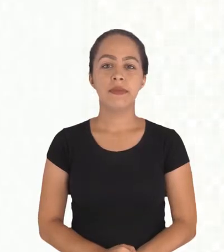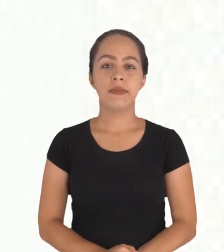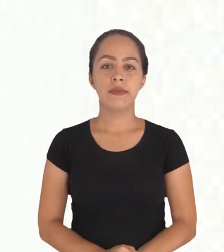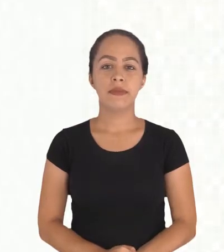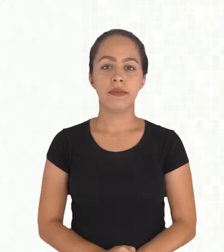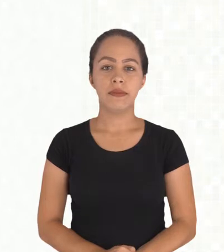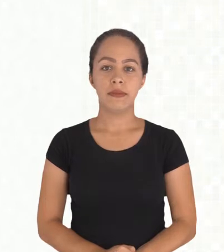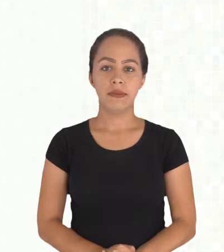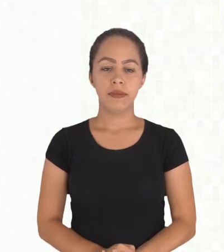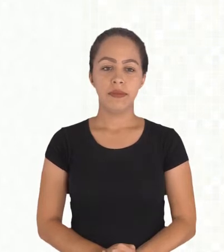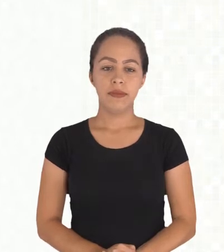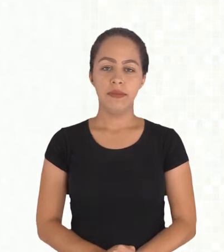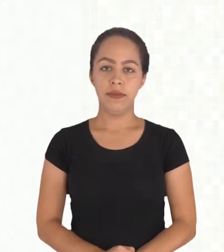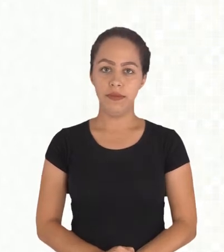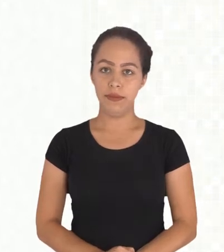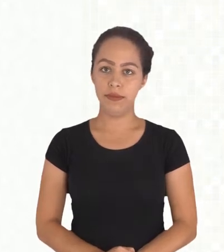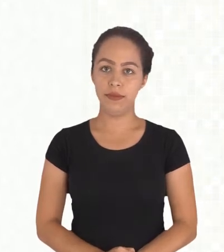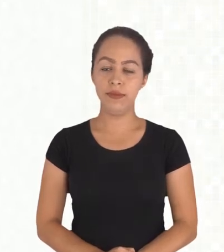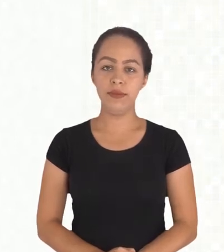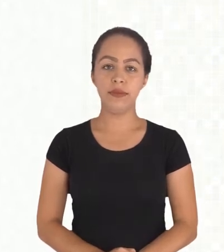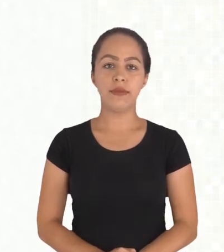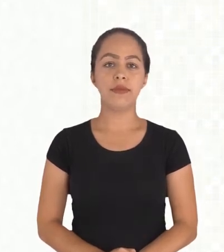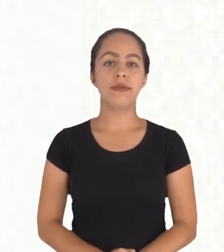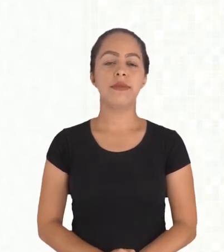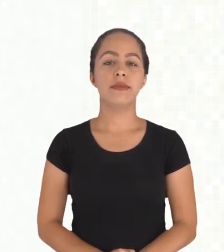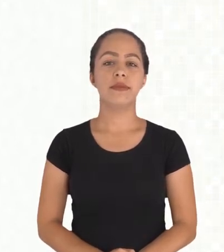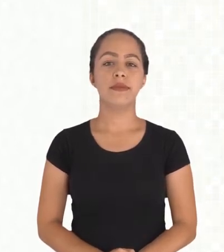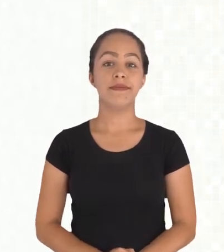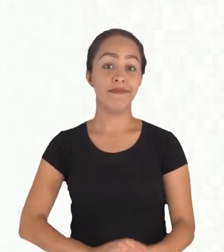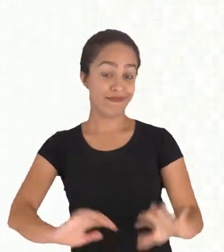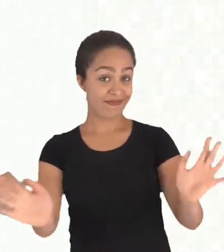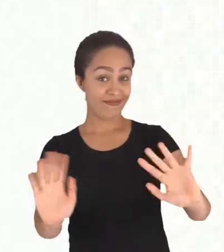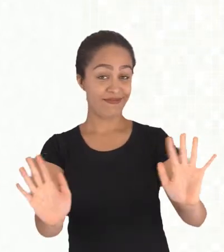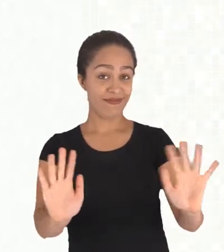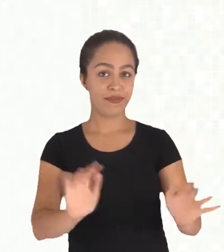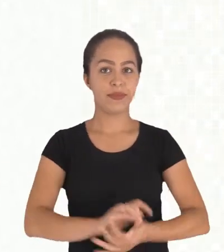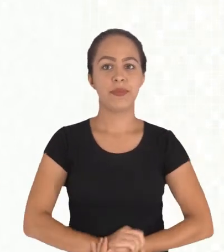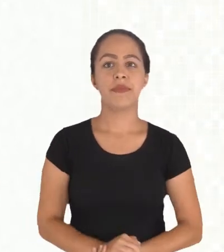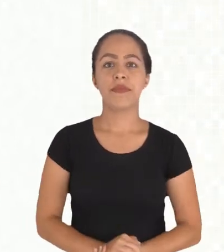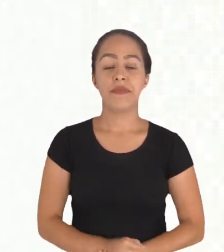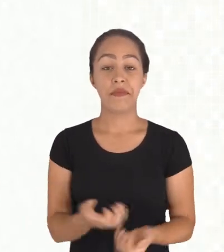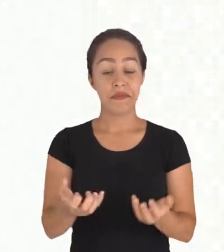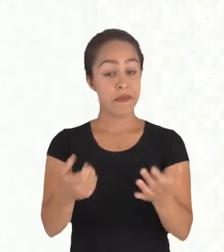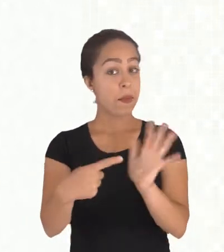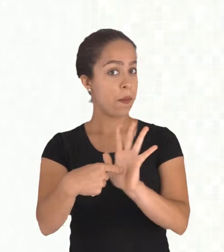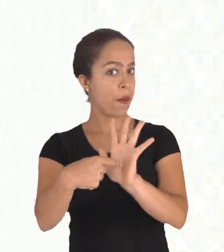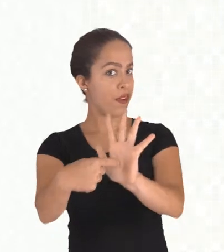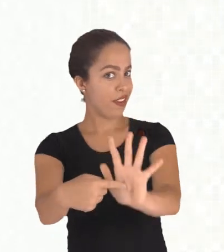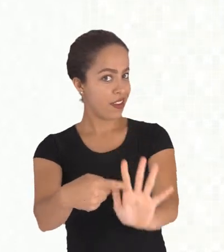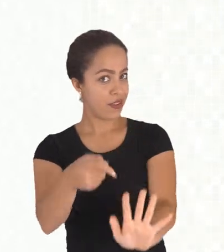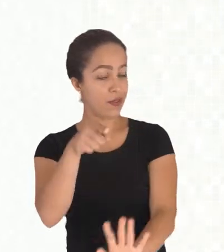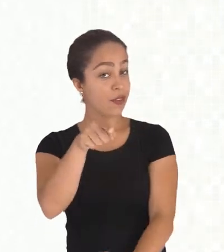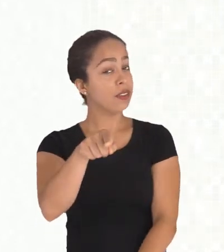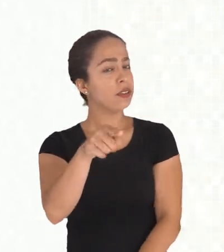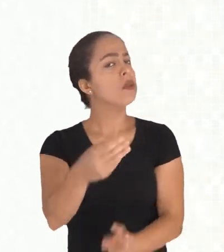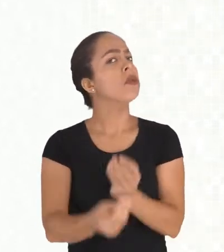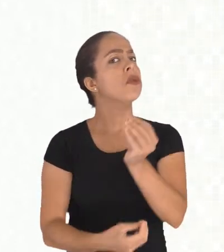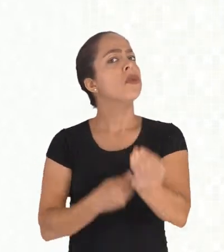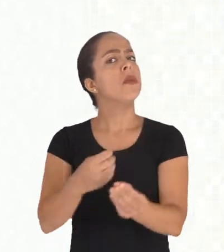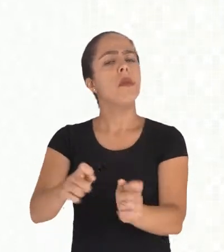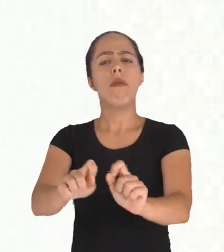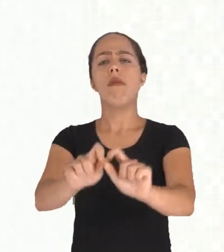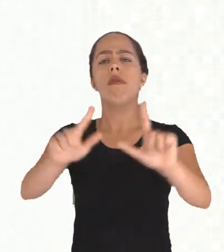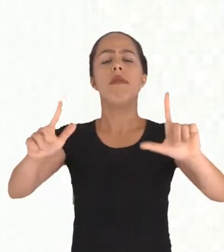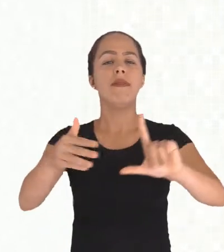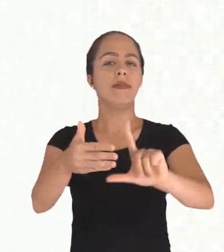Olá, quero mostrar pra você agora como você vai ver a webconferência e utilizar os recursos da webconferência quando você